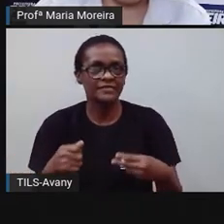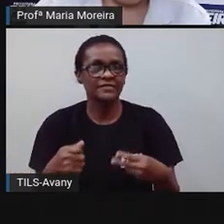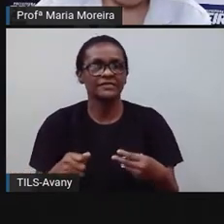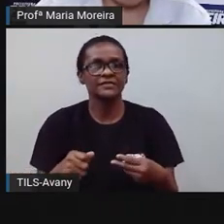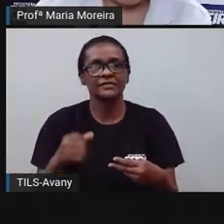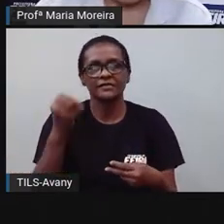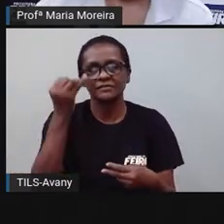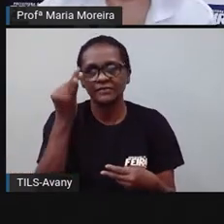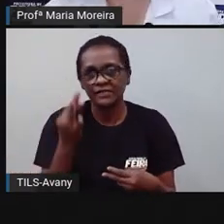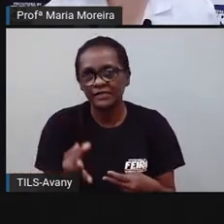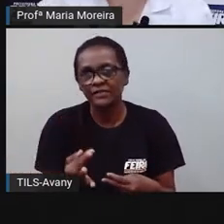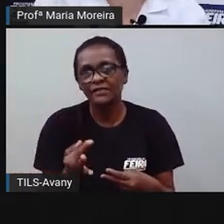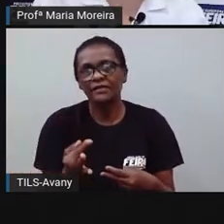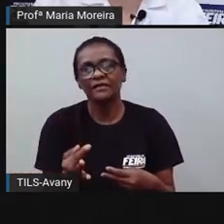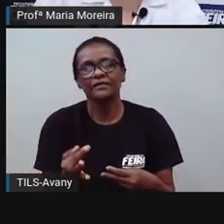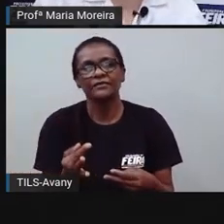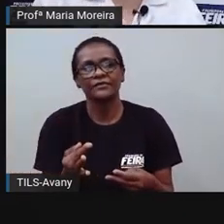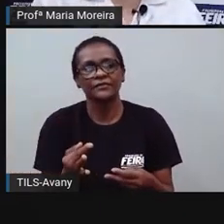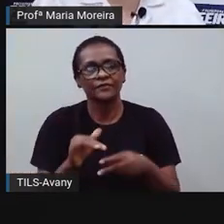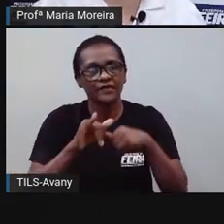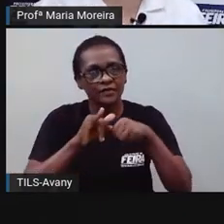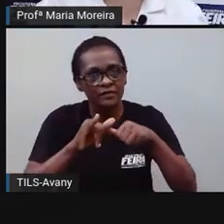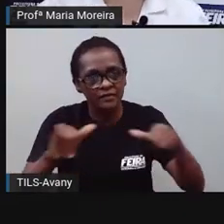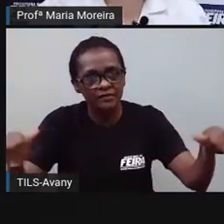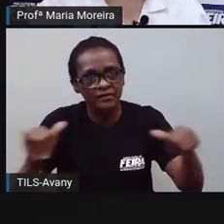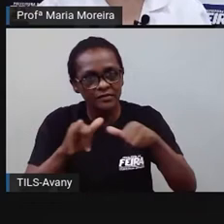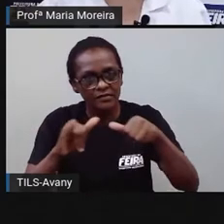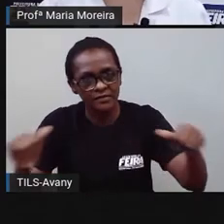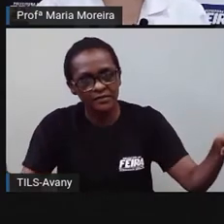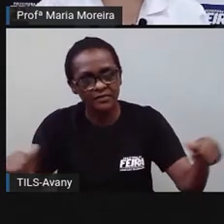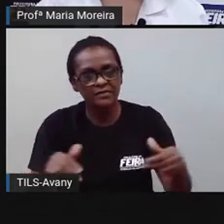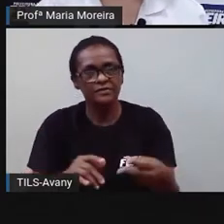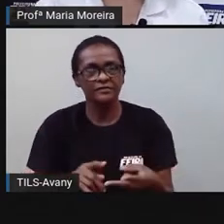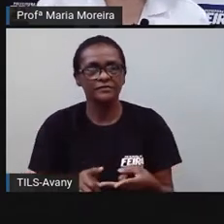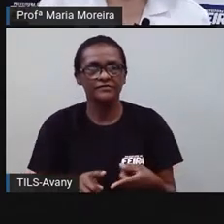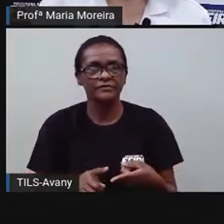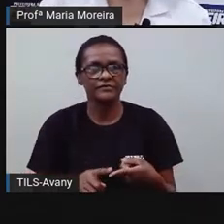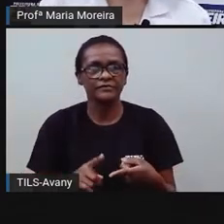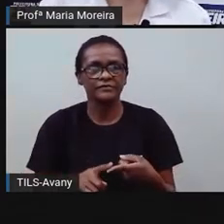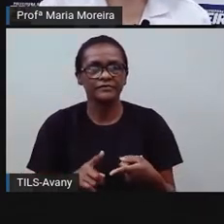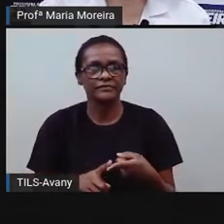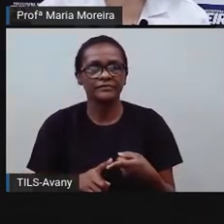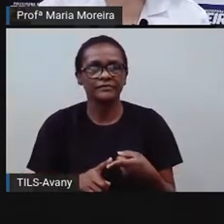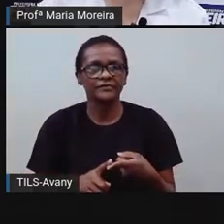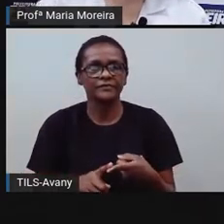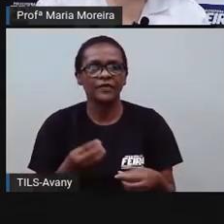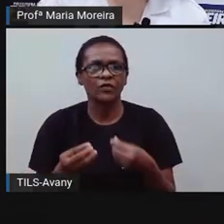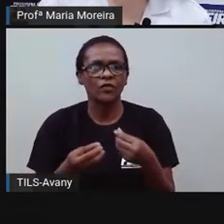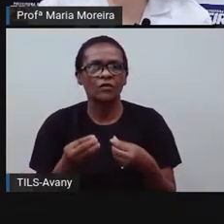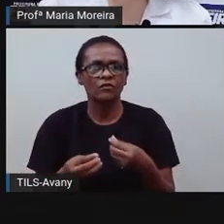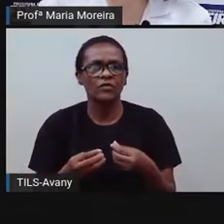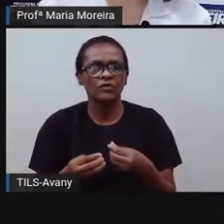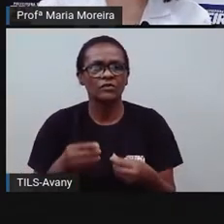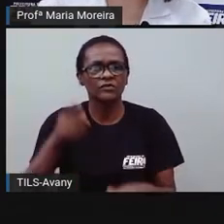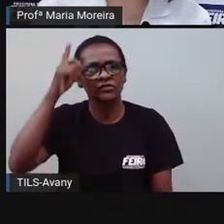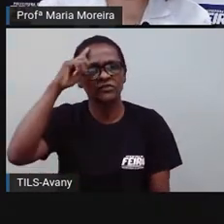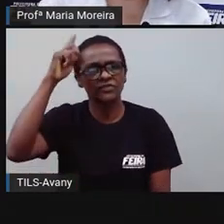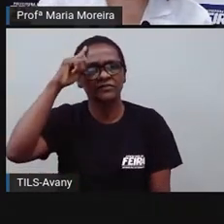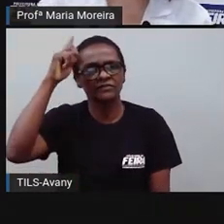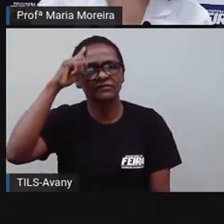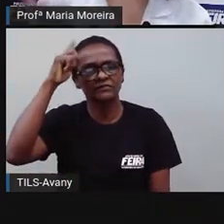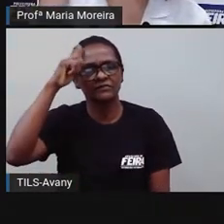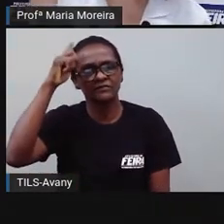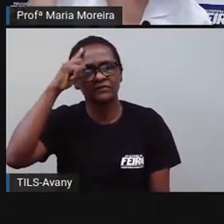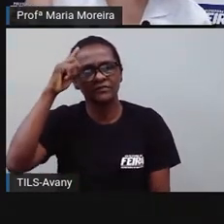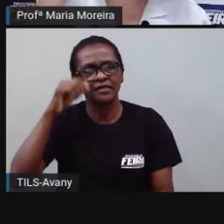dia, como a ela falou. Como assim, presente no nosso dia a dia? Gente, vamos pensar, tá? Se eu pego uma notícia